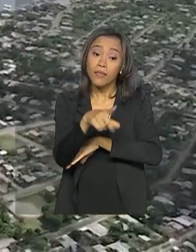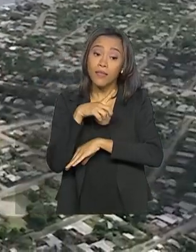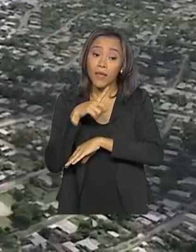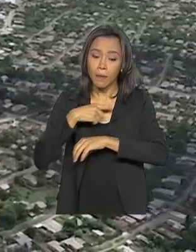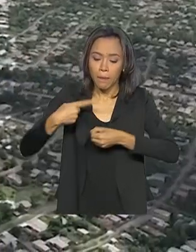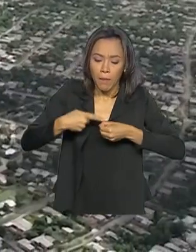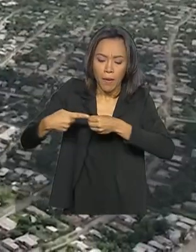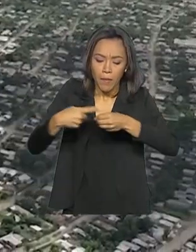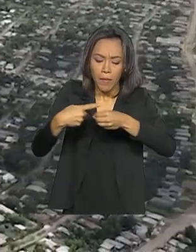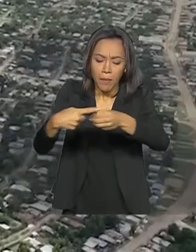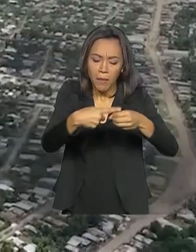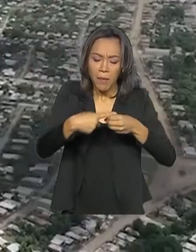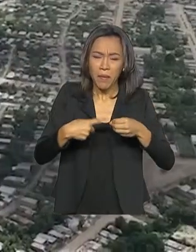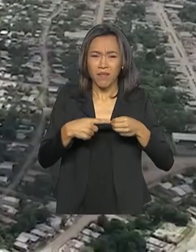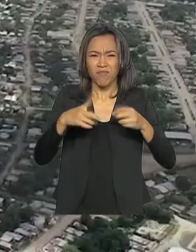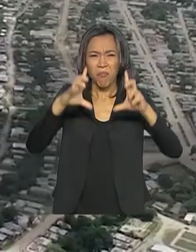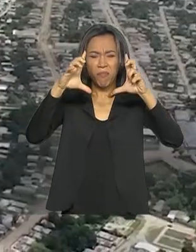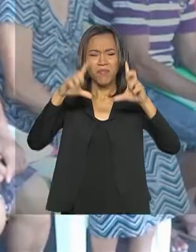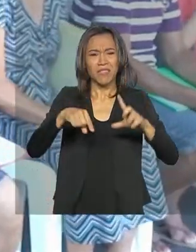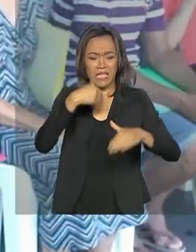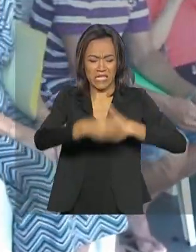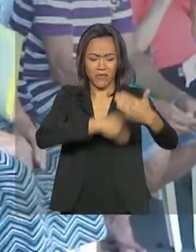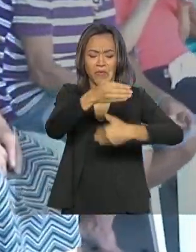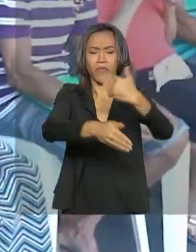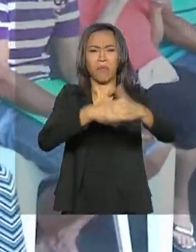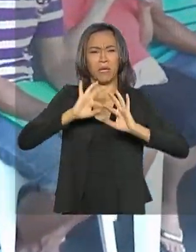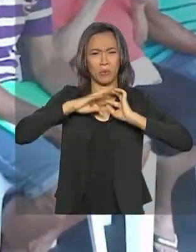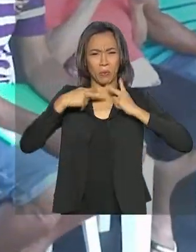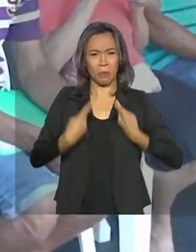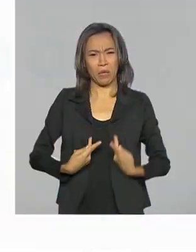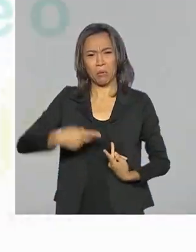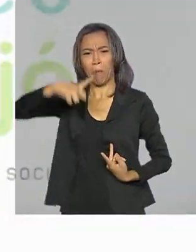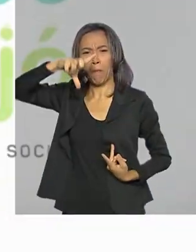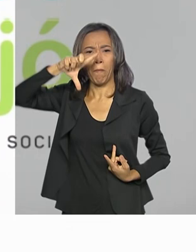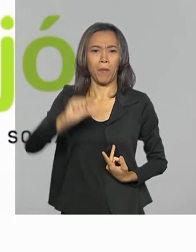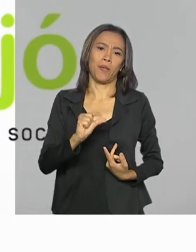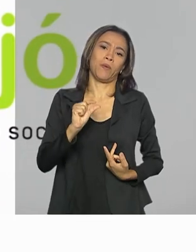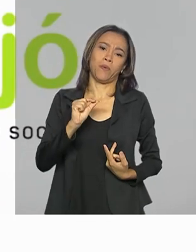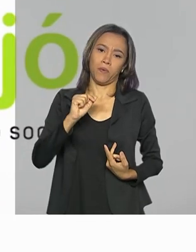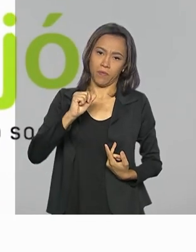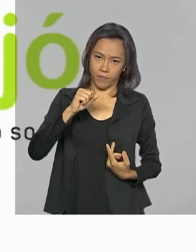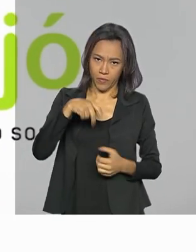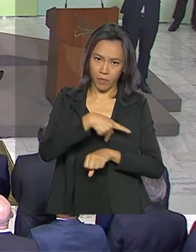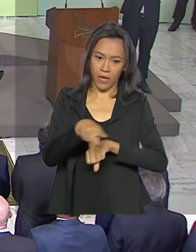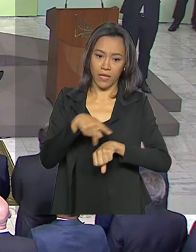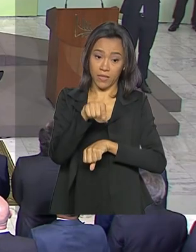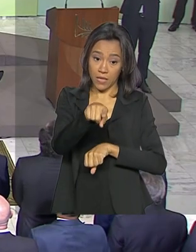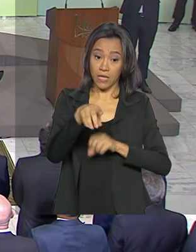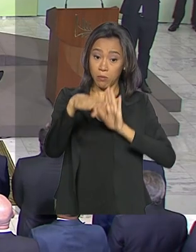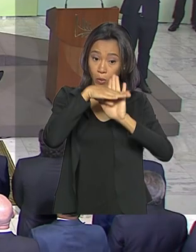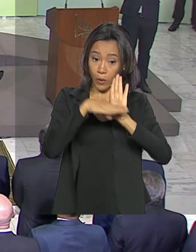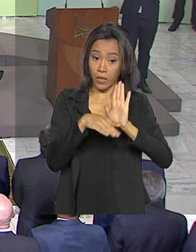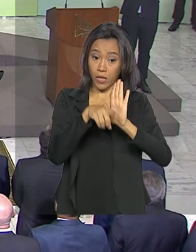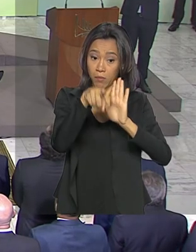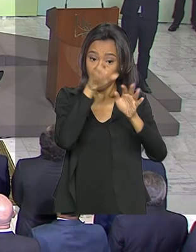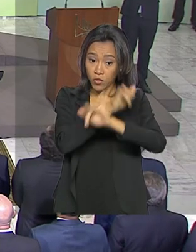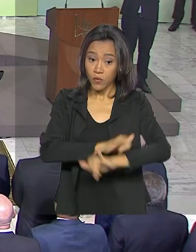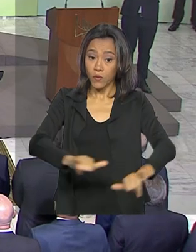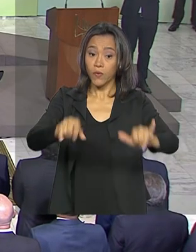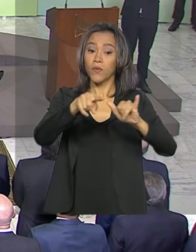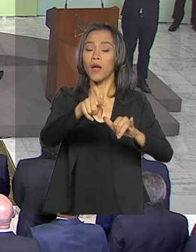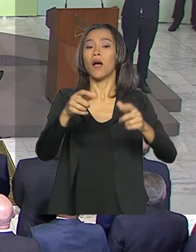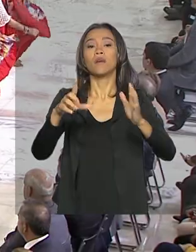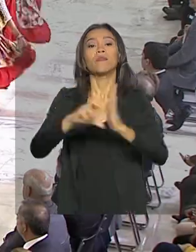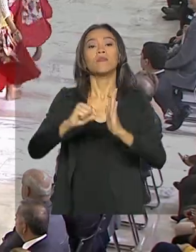apresentam um dos menores índices de desenvolvimento humano do país. O programa Abraça o Marajó, lançado em cerimônia no